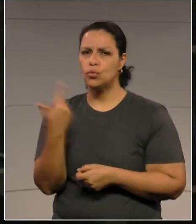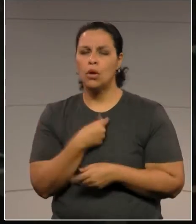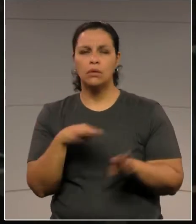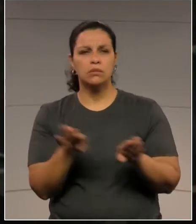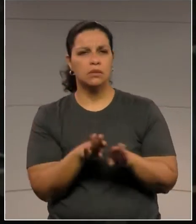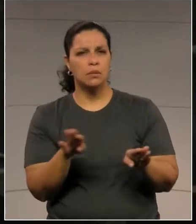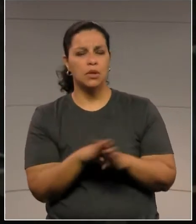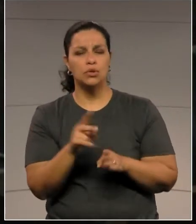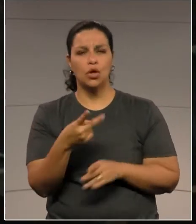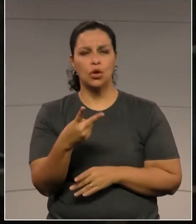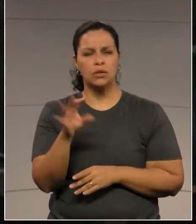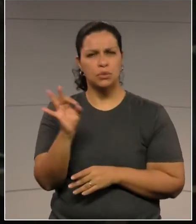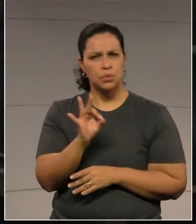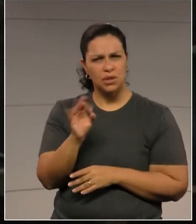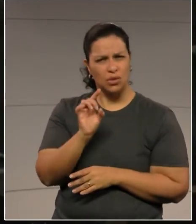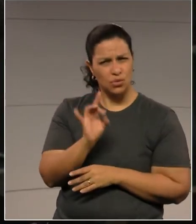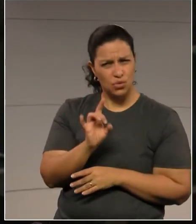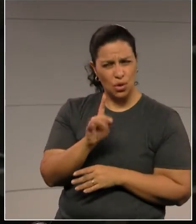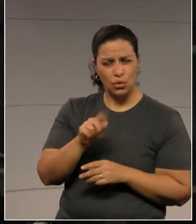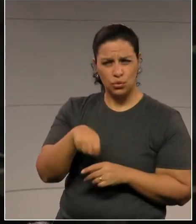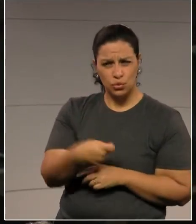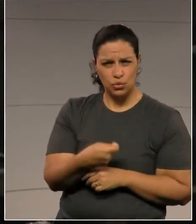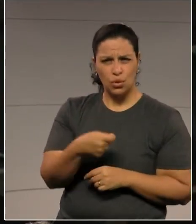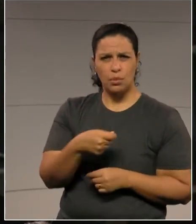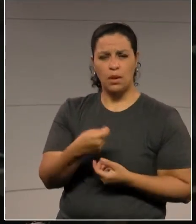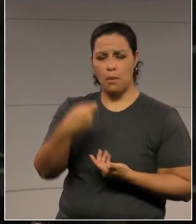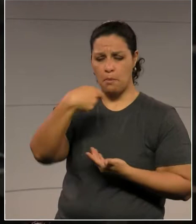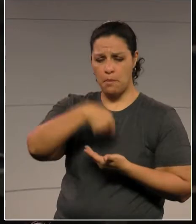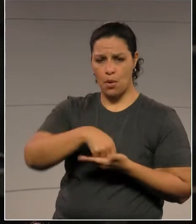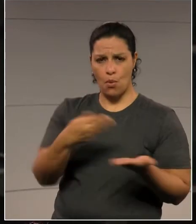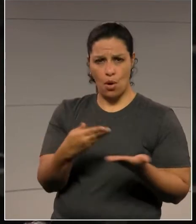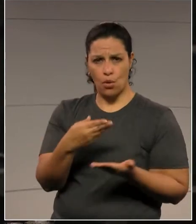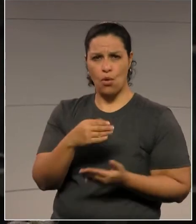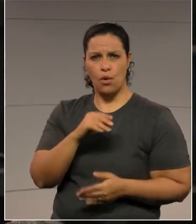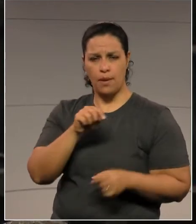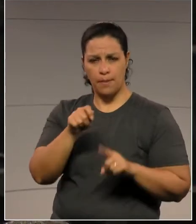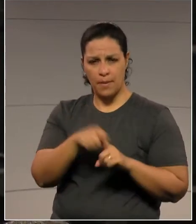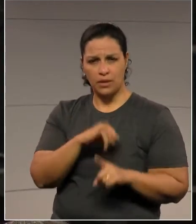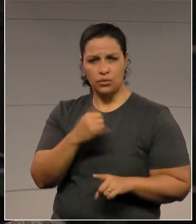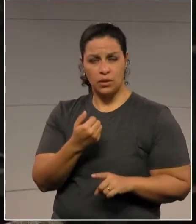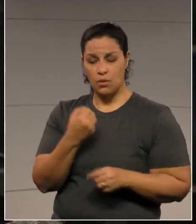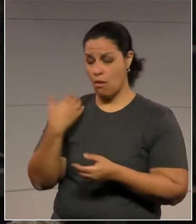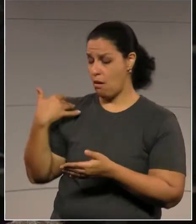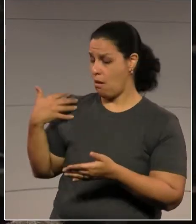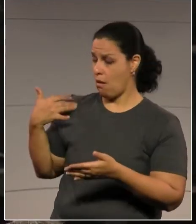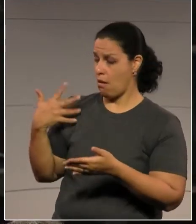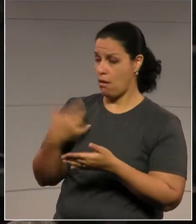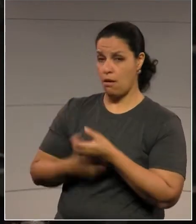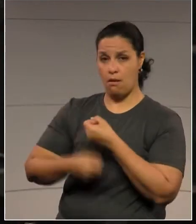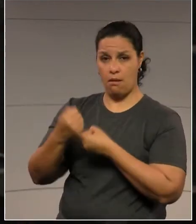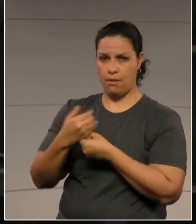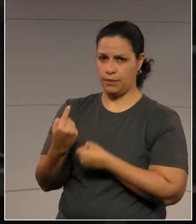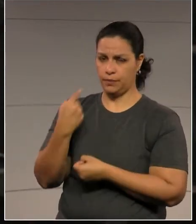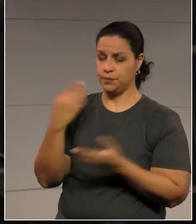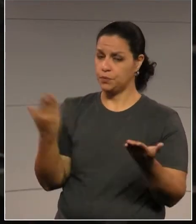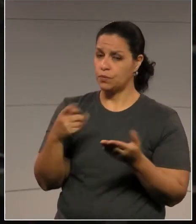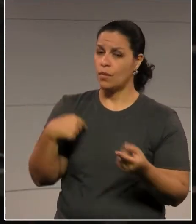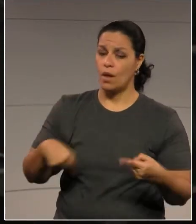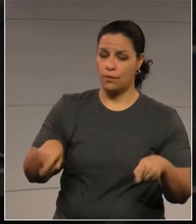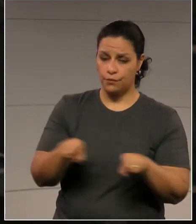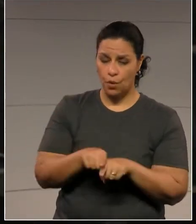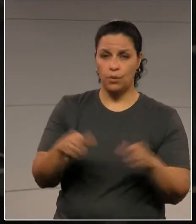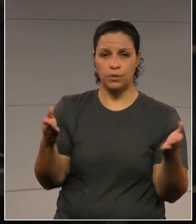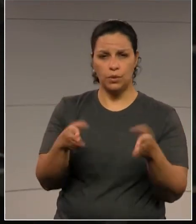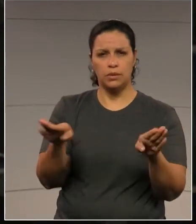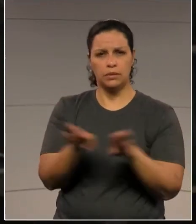apenas com esses 2% que foi pago em janeiro, mas que isso é de anos anteriores. Então está chegando novamente